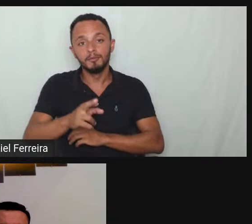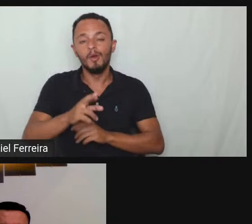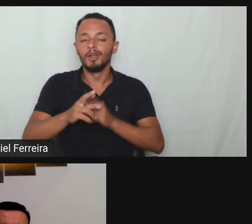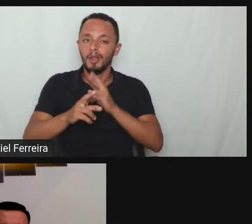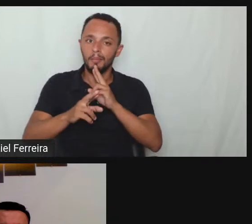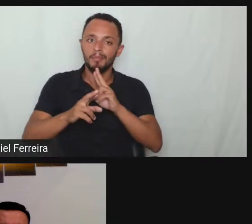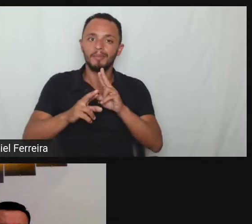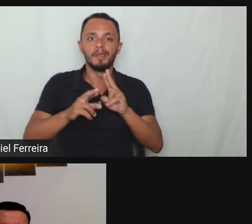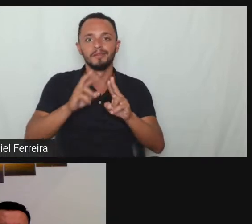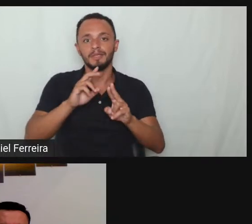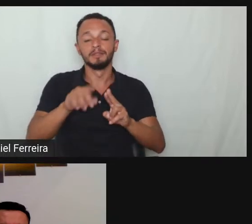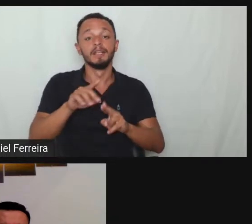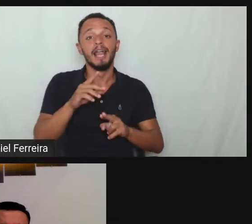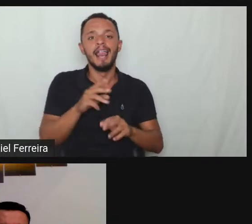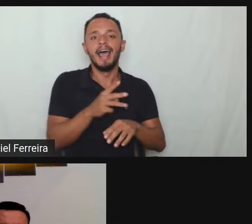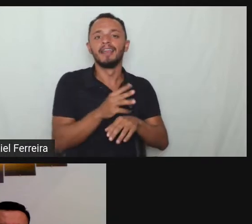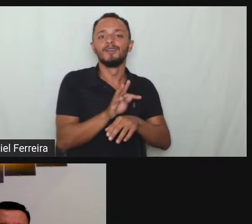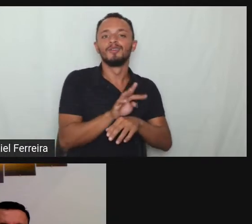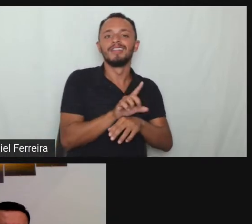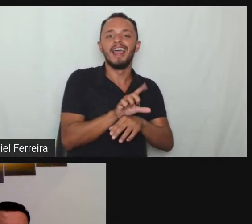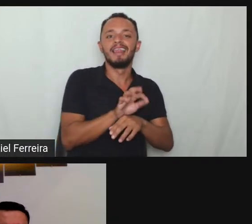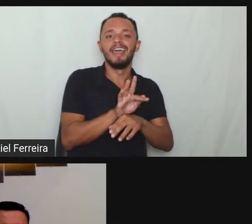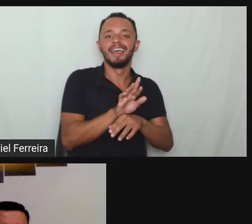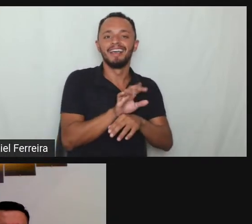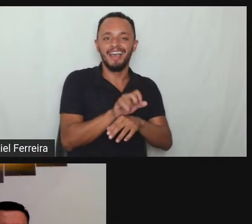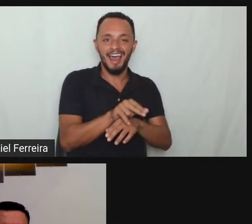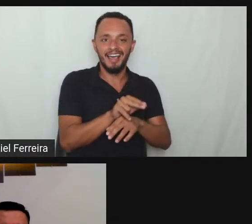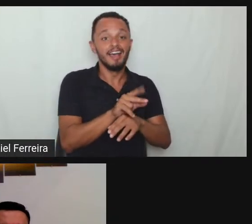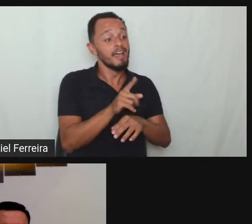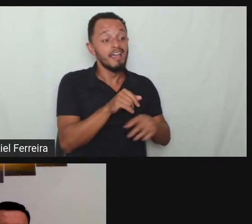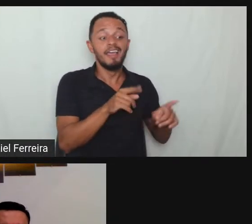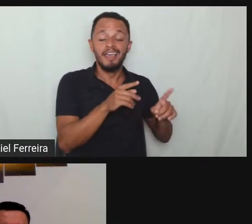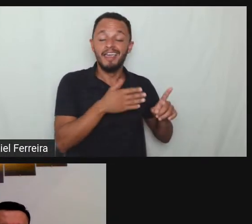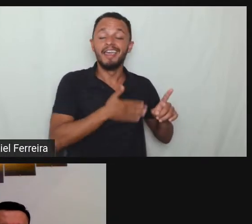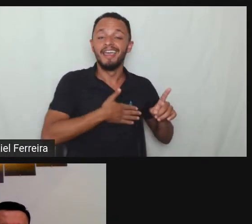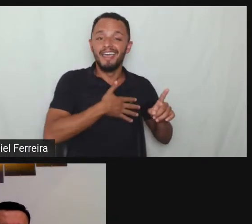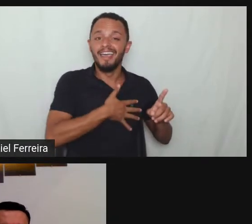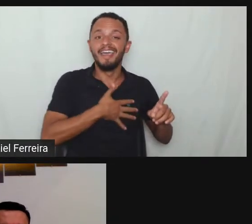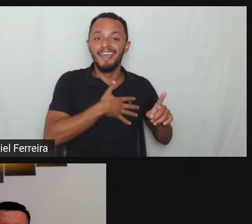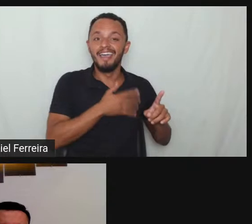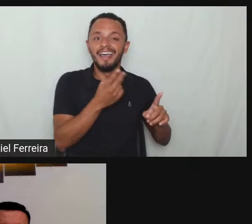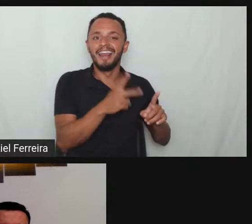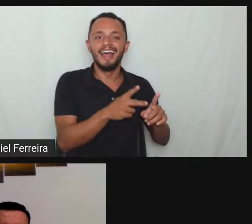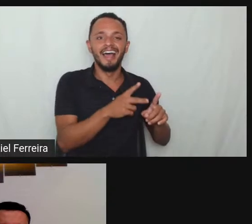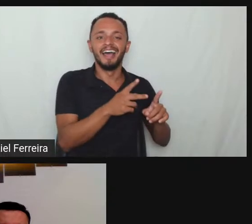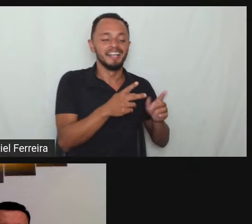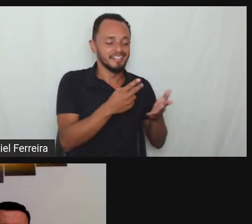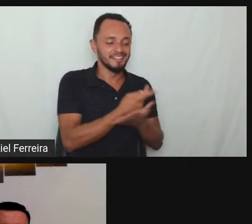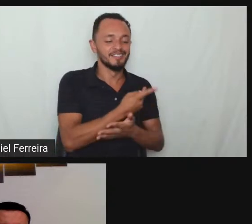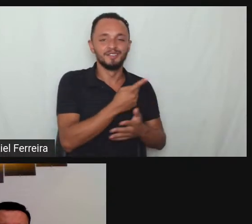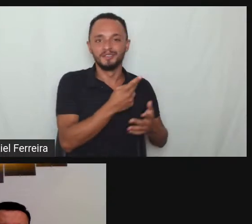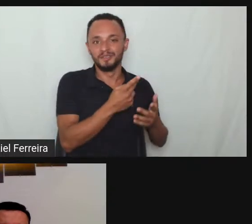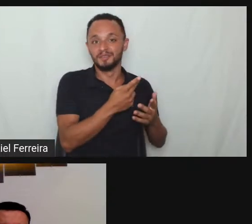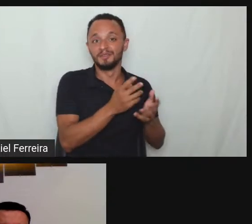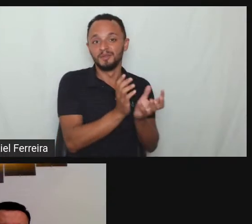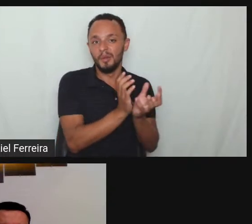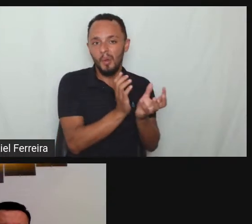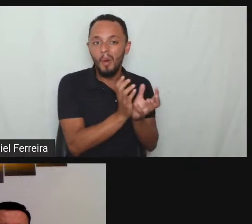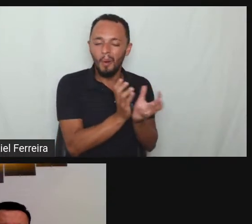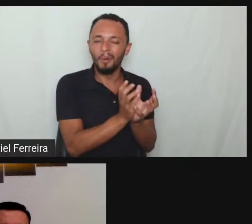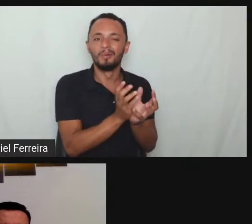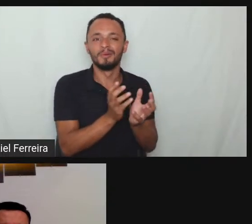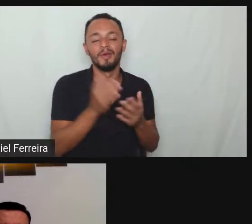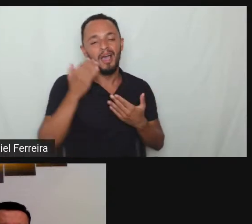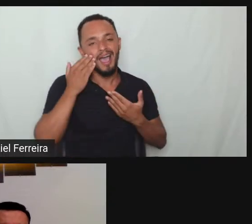é a galera mais fiel aqui do canal tá mas sempre dando muito carinho e atenção para vocês aqui tá bom turma agradecendo